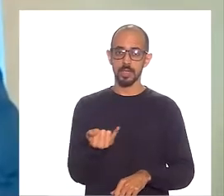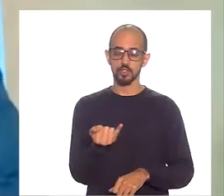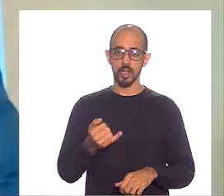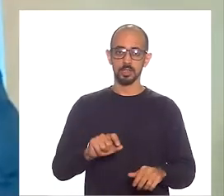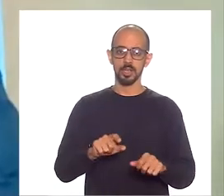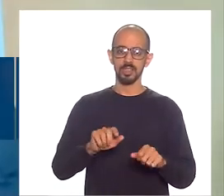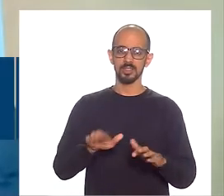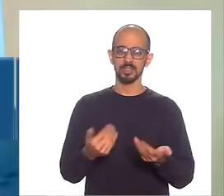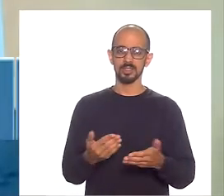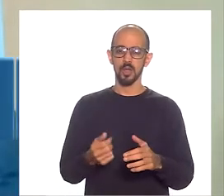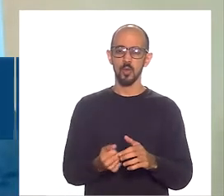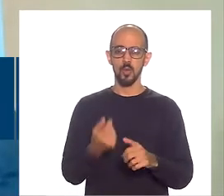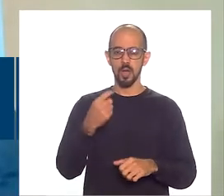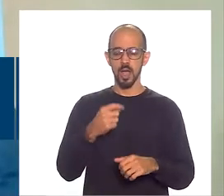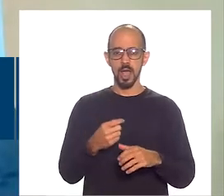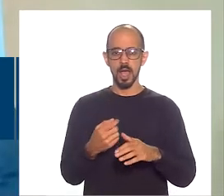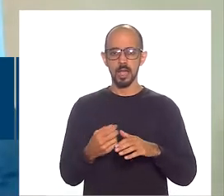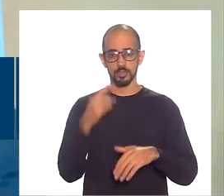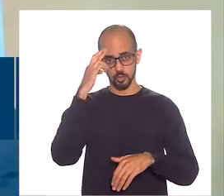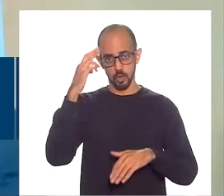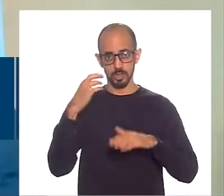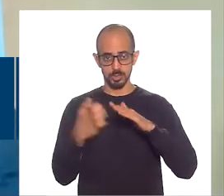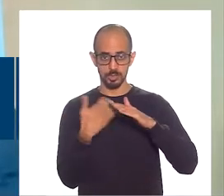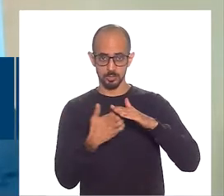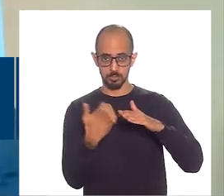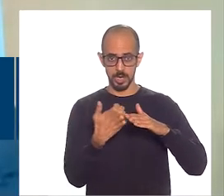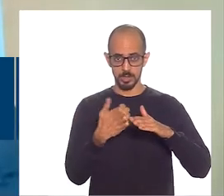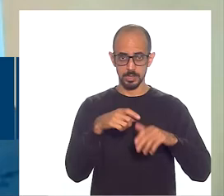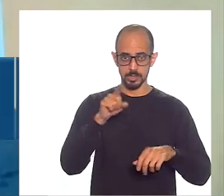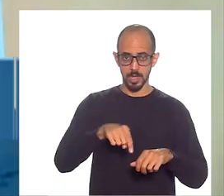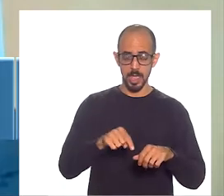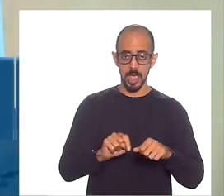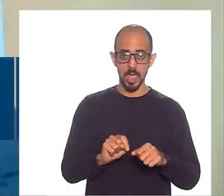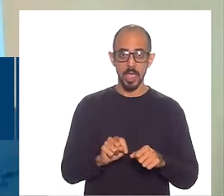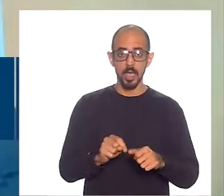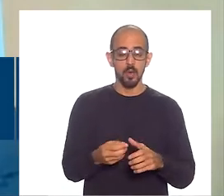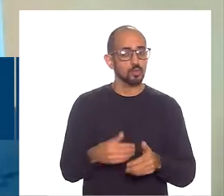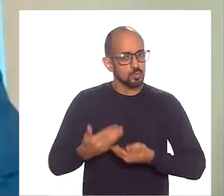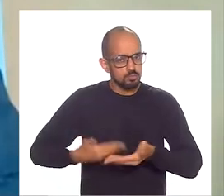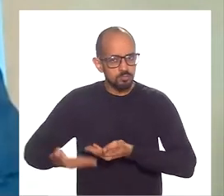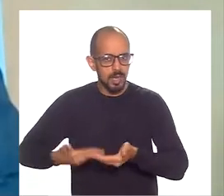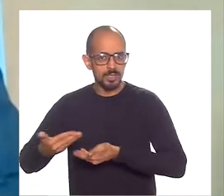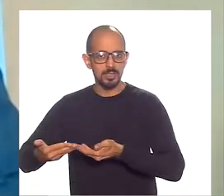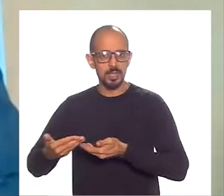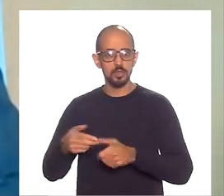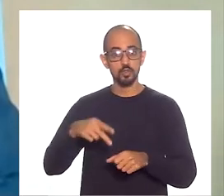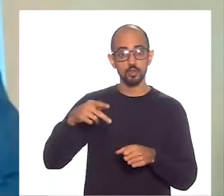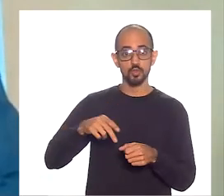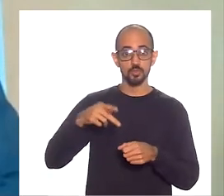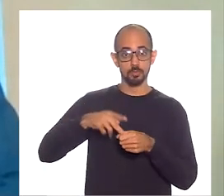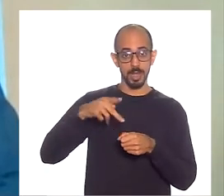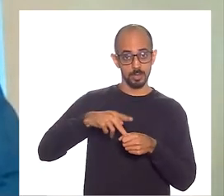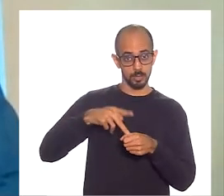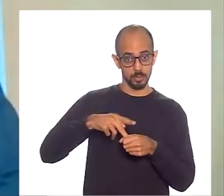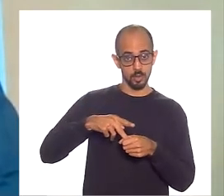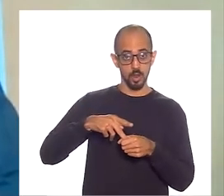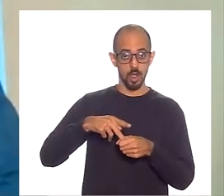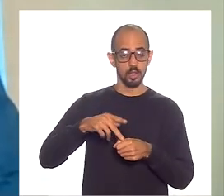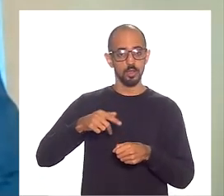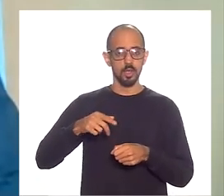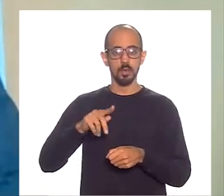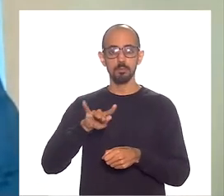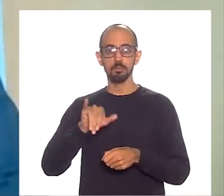nasceu em 2017 e tem como um dos principais parceiros o Instituto Brasileiro de Petróleo, Gás e Biocombustíveis, o IBP.